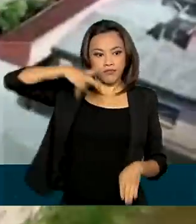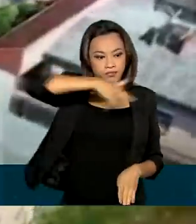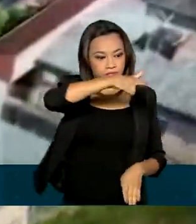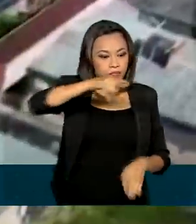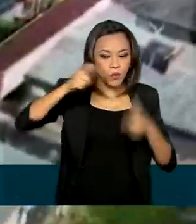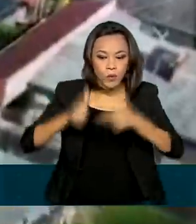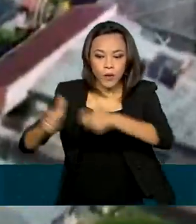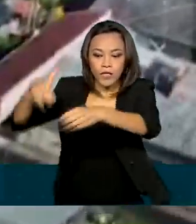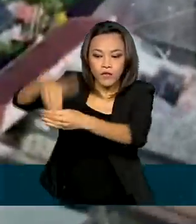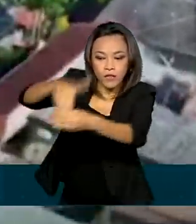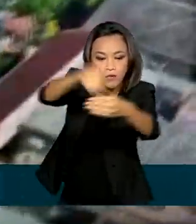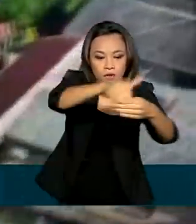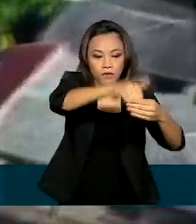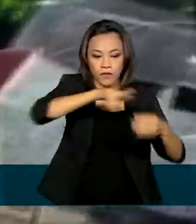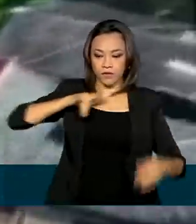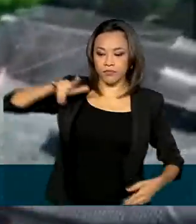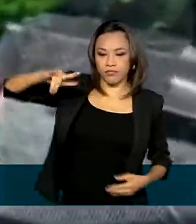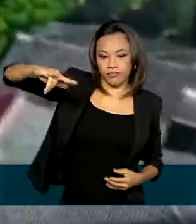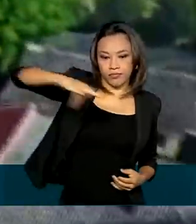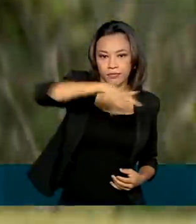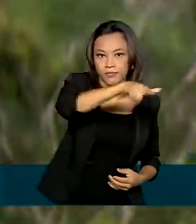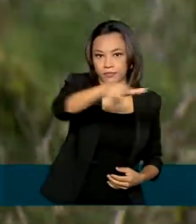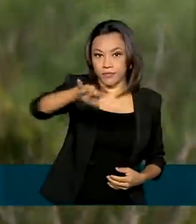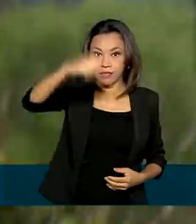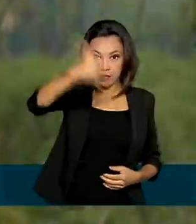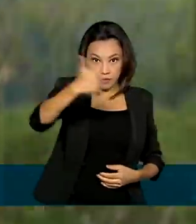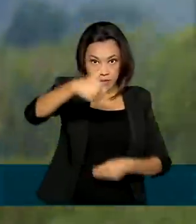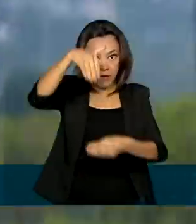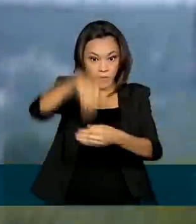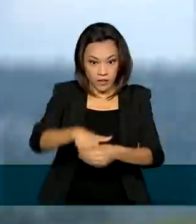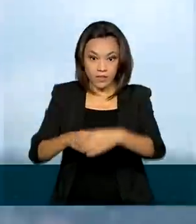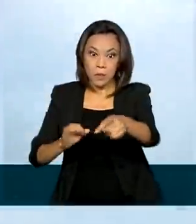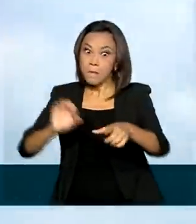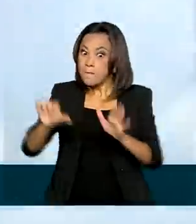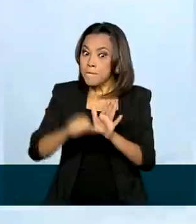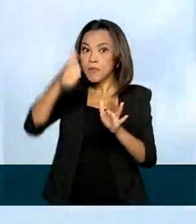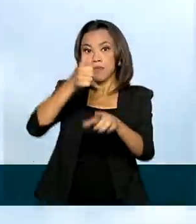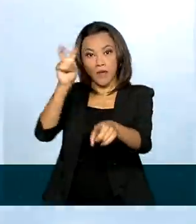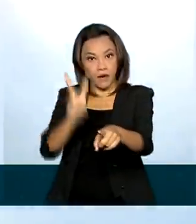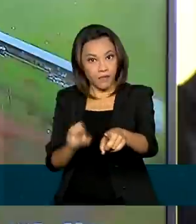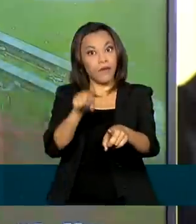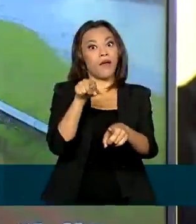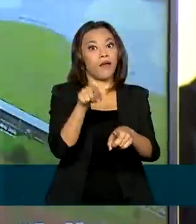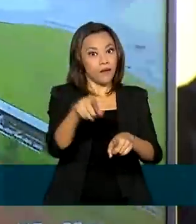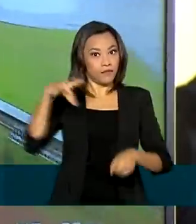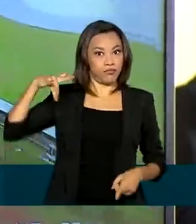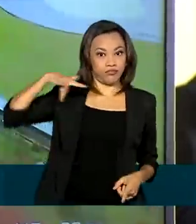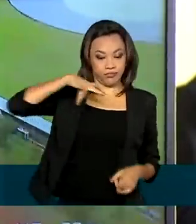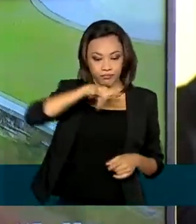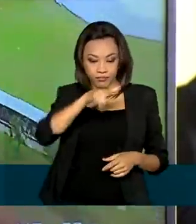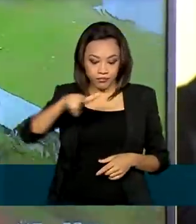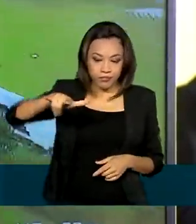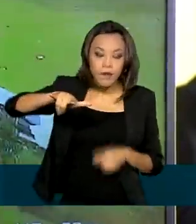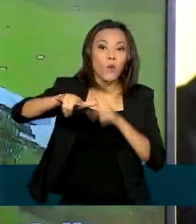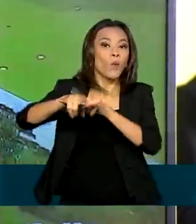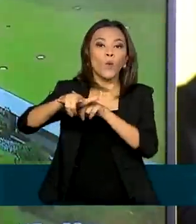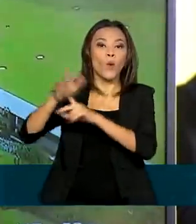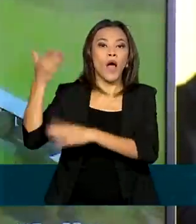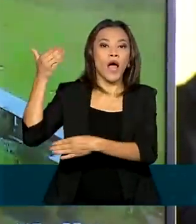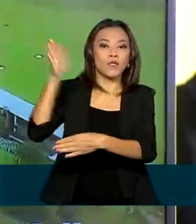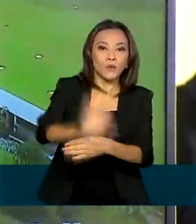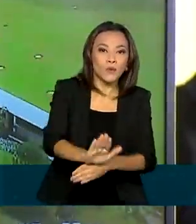nesse primeiro turno das eleições municipais. Pela primeira vez, os equipamentos foram usados para ajudar na